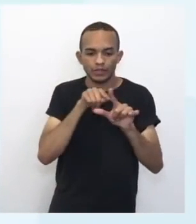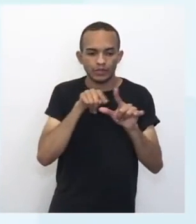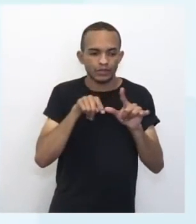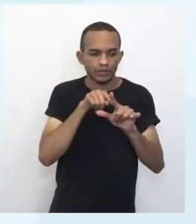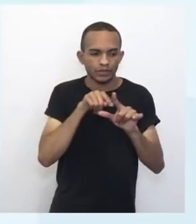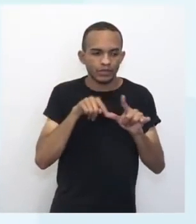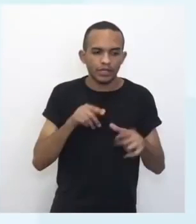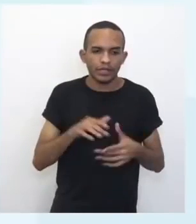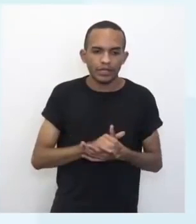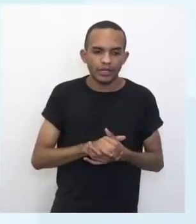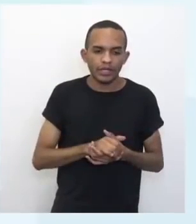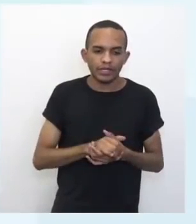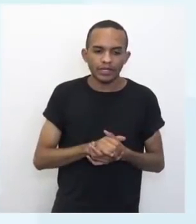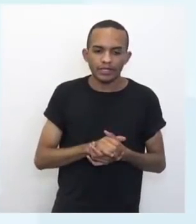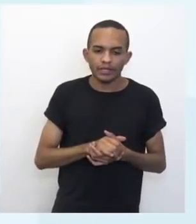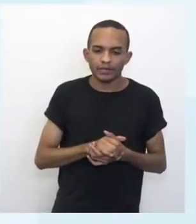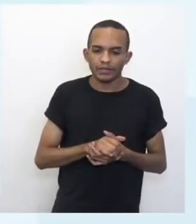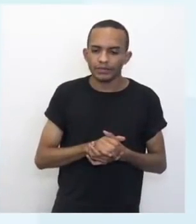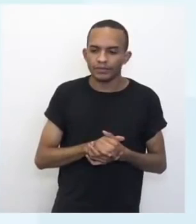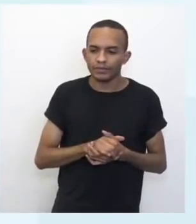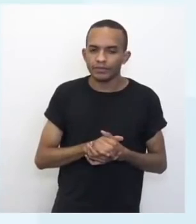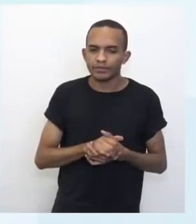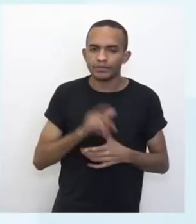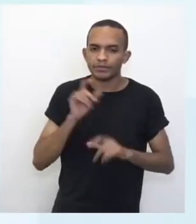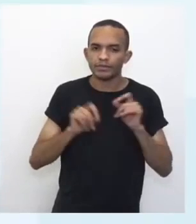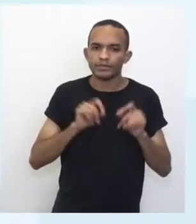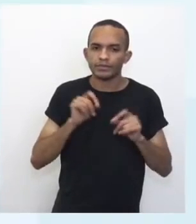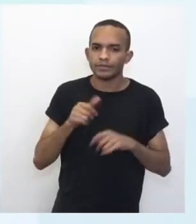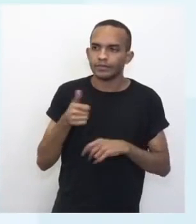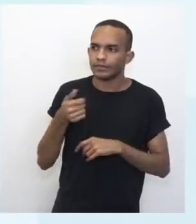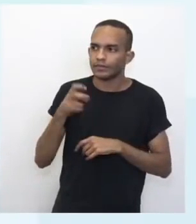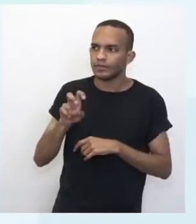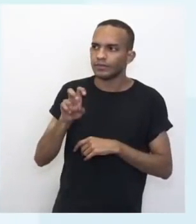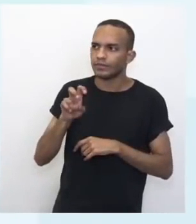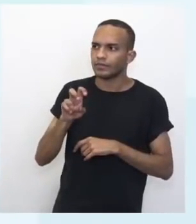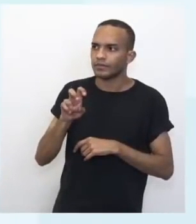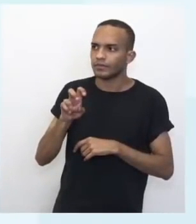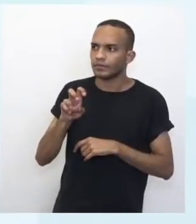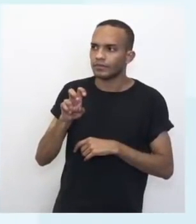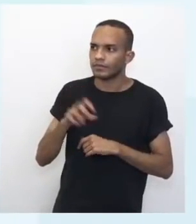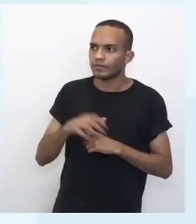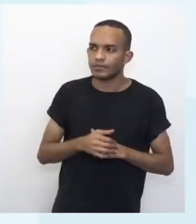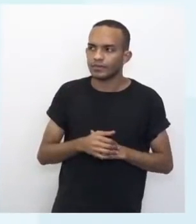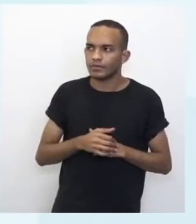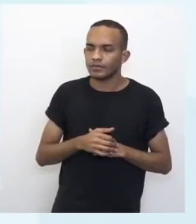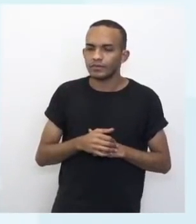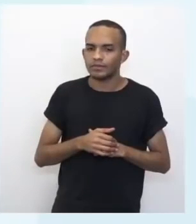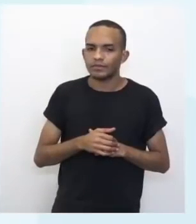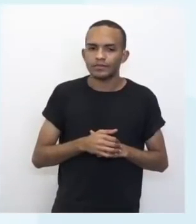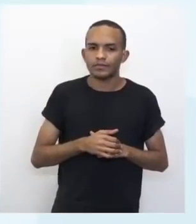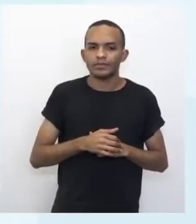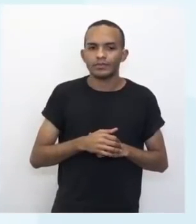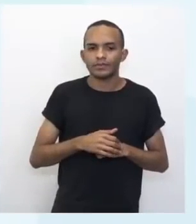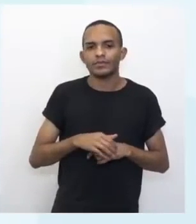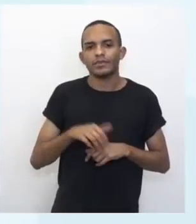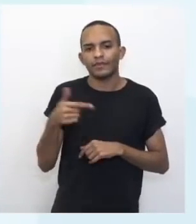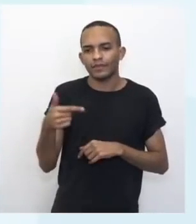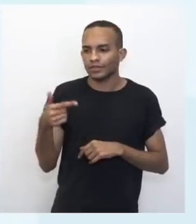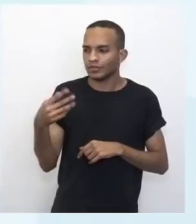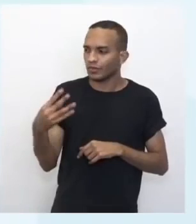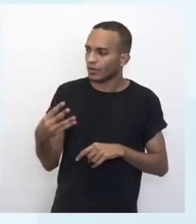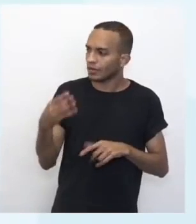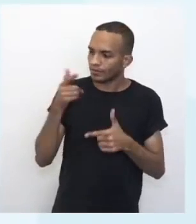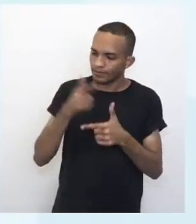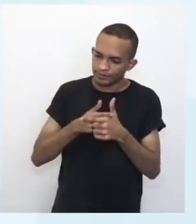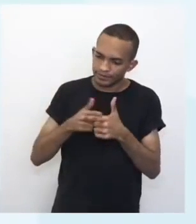15 graus em tudo, Tony? Show. Então, vamos lá. 15. E aí, eu vou colocando, ó. Um por um. No caso, os 24, né?